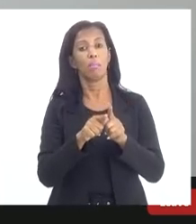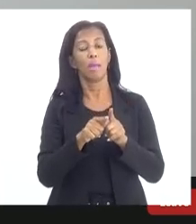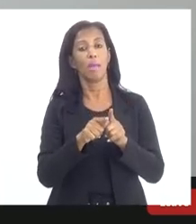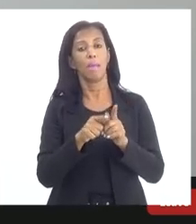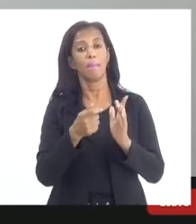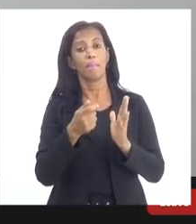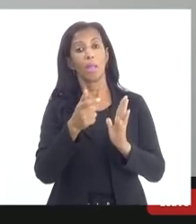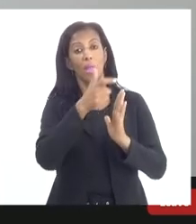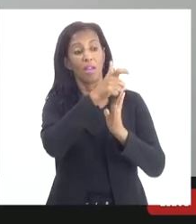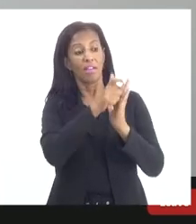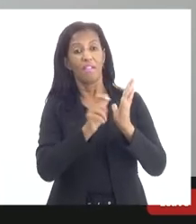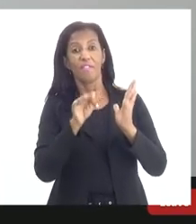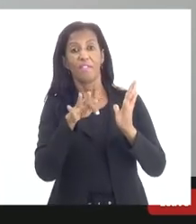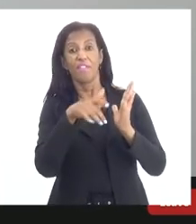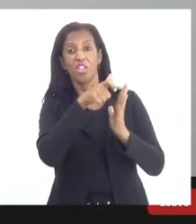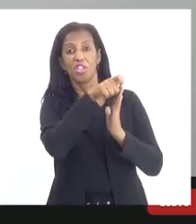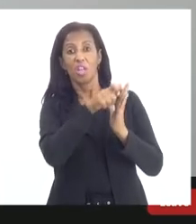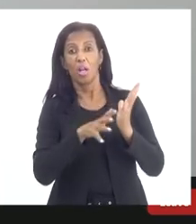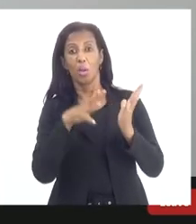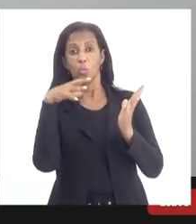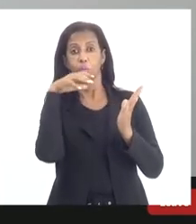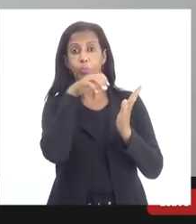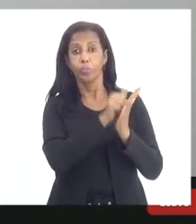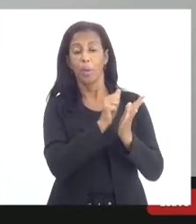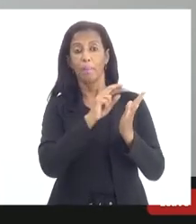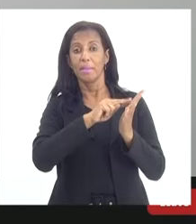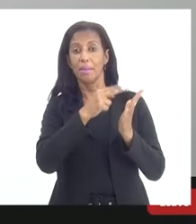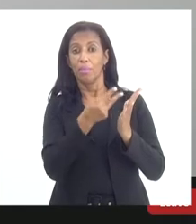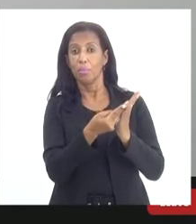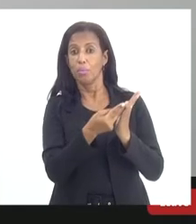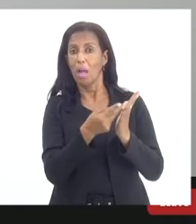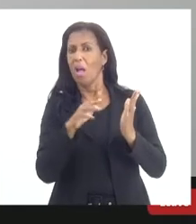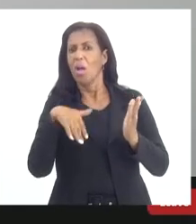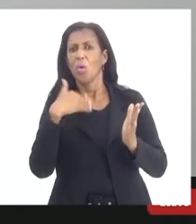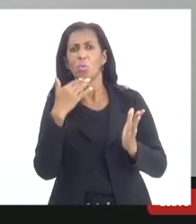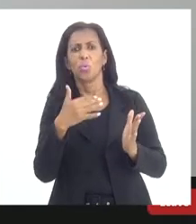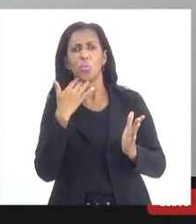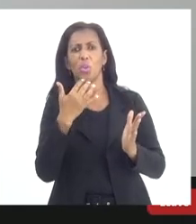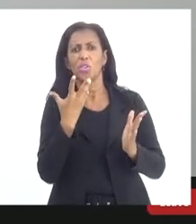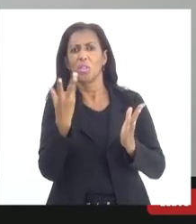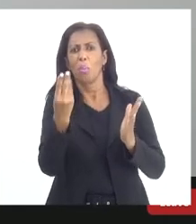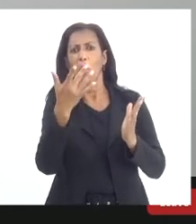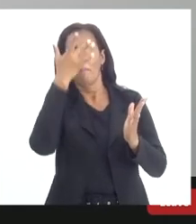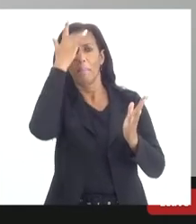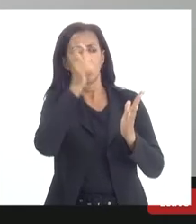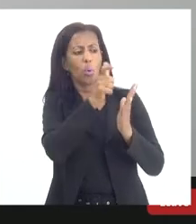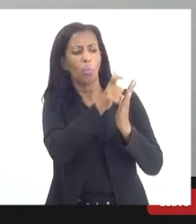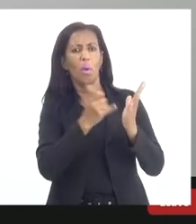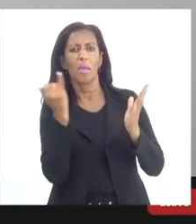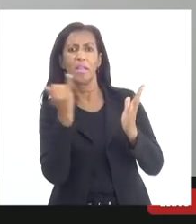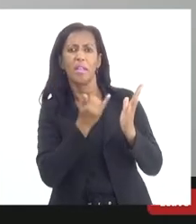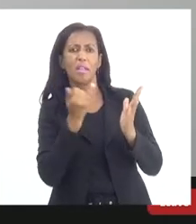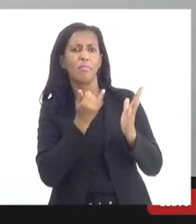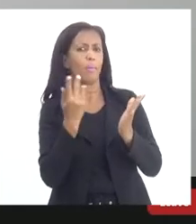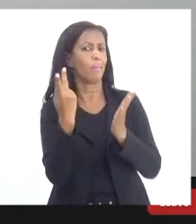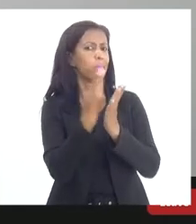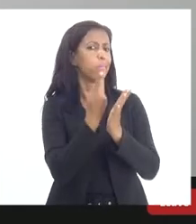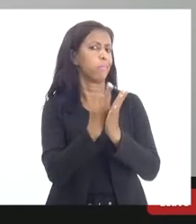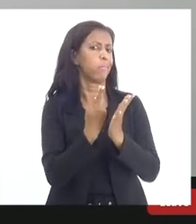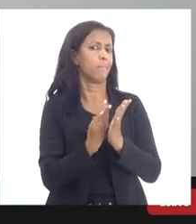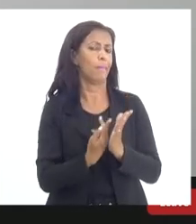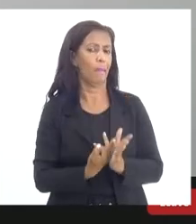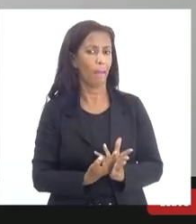dos cadastros isso é muito importante não adianta cadastro muito cheio mas com informações defasadas